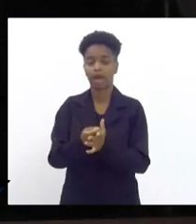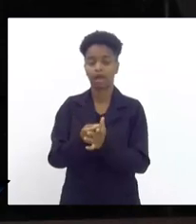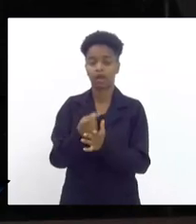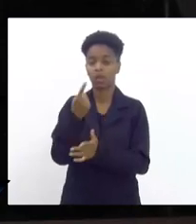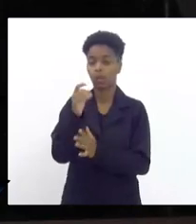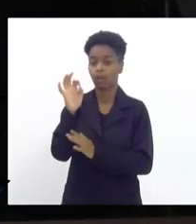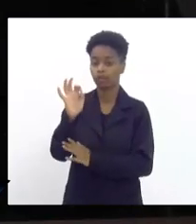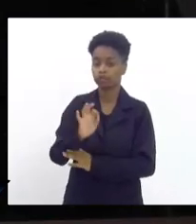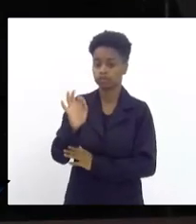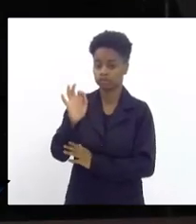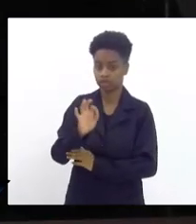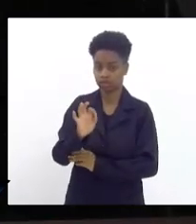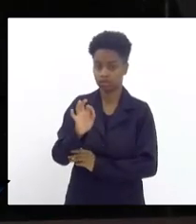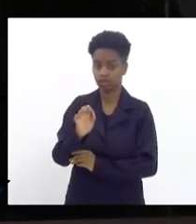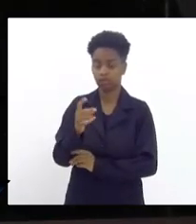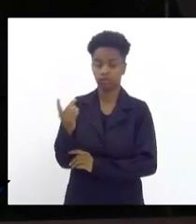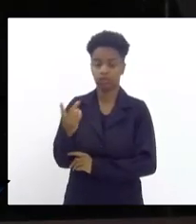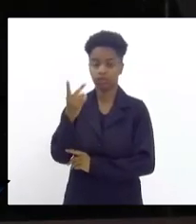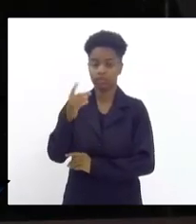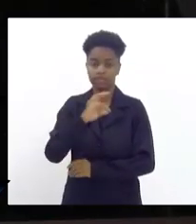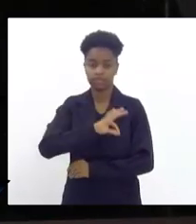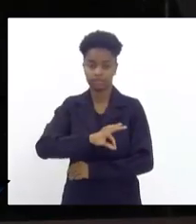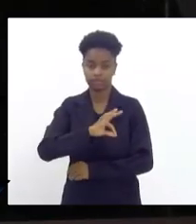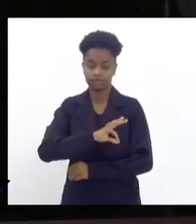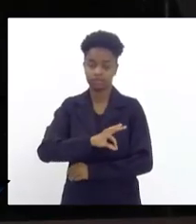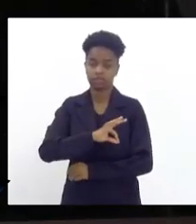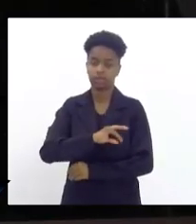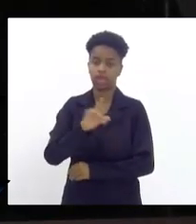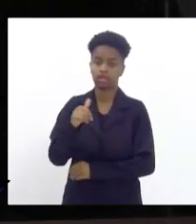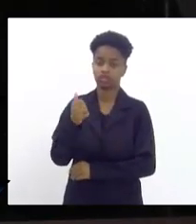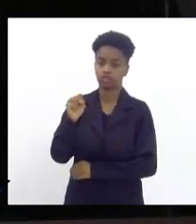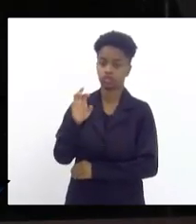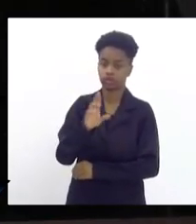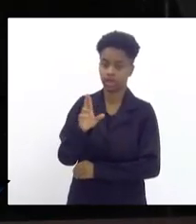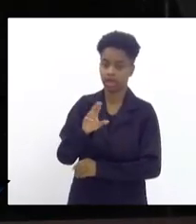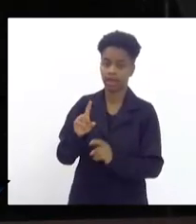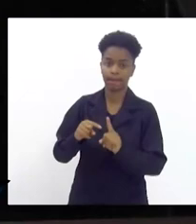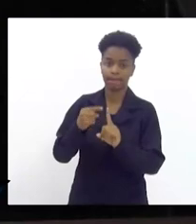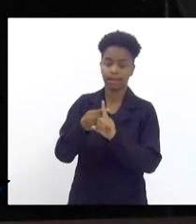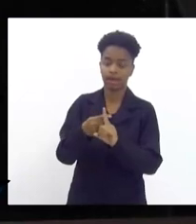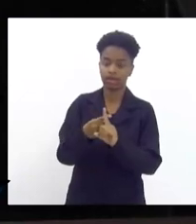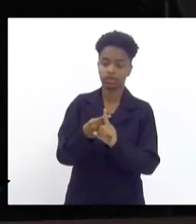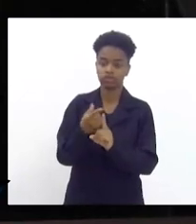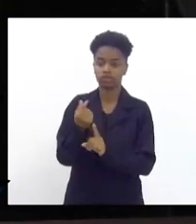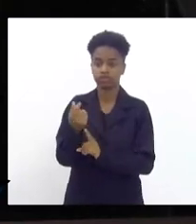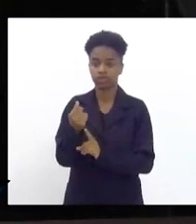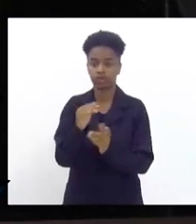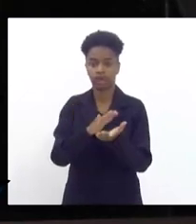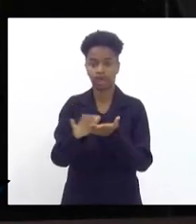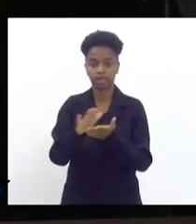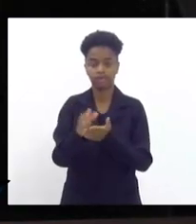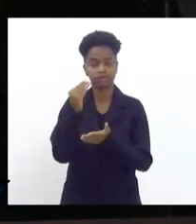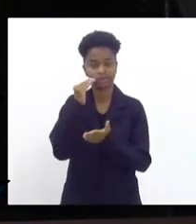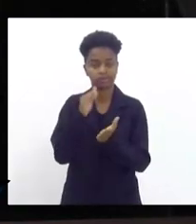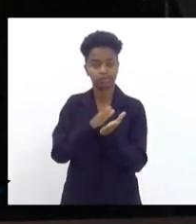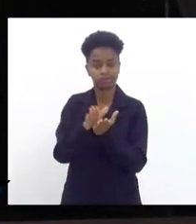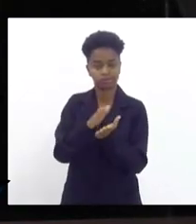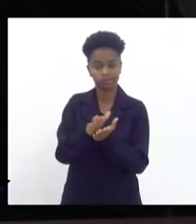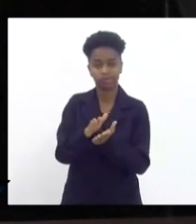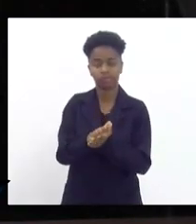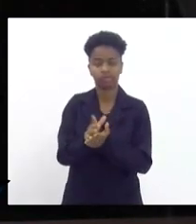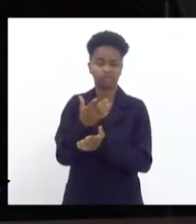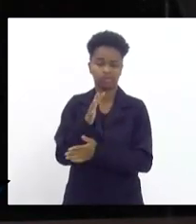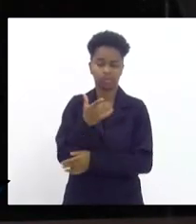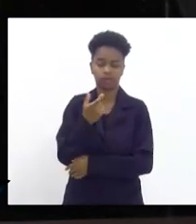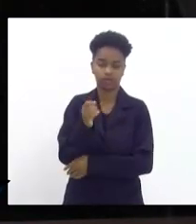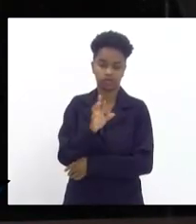% do valor mínimo que dá 18 reais com mais as custas para emitir o papel da cobrança vamos dizer que seja 20